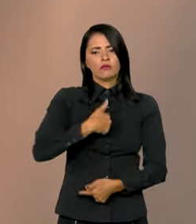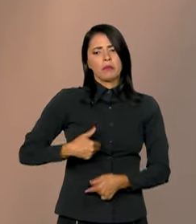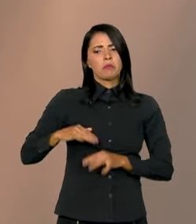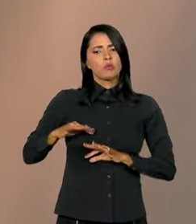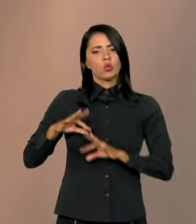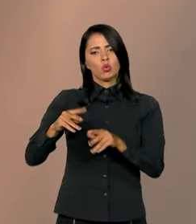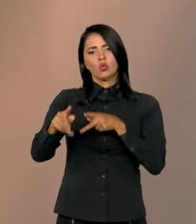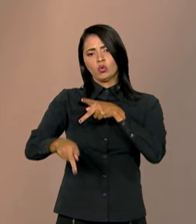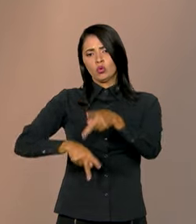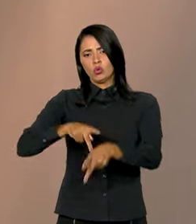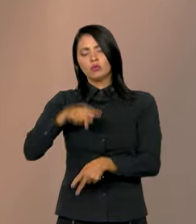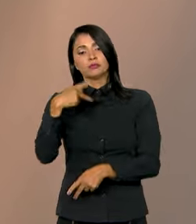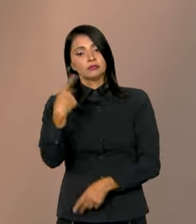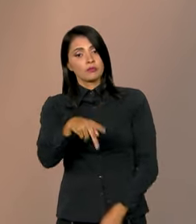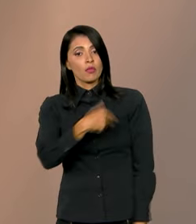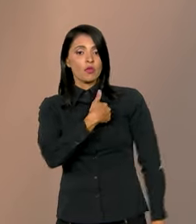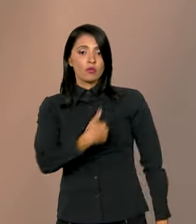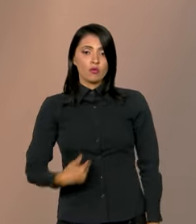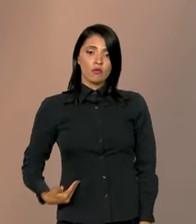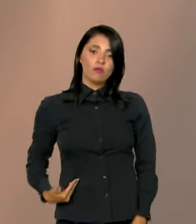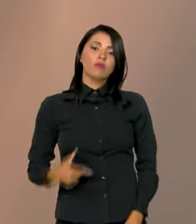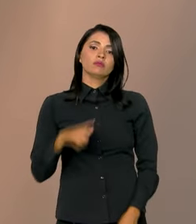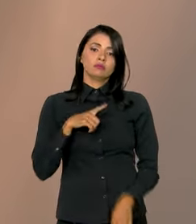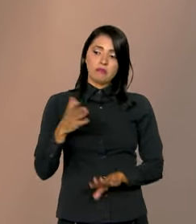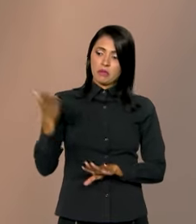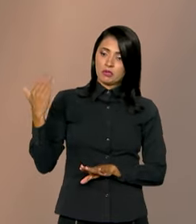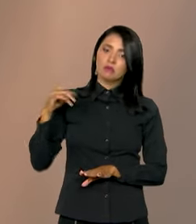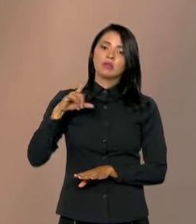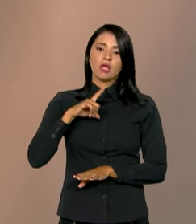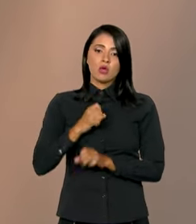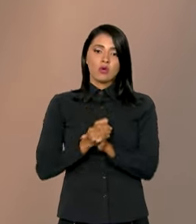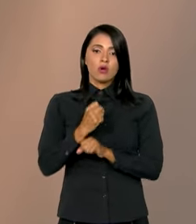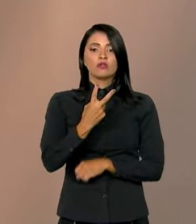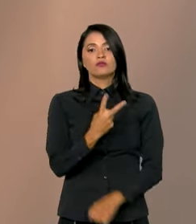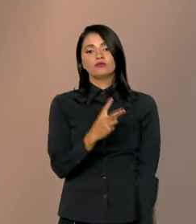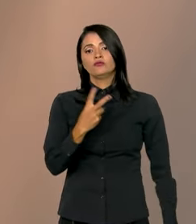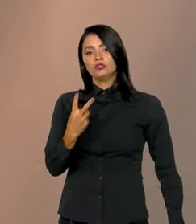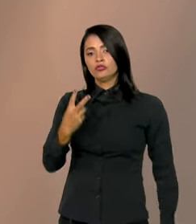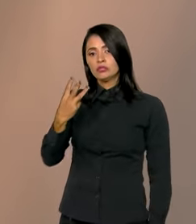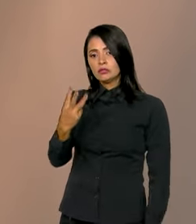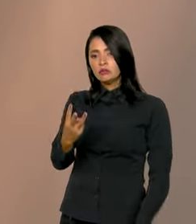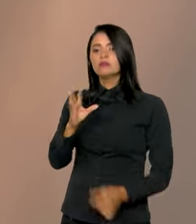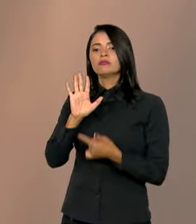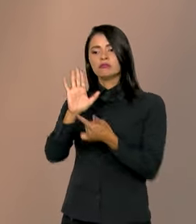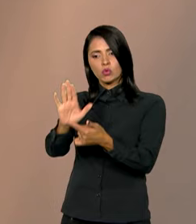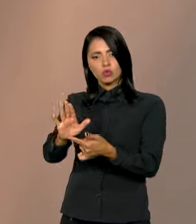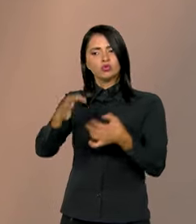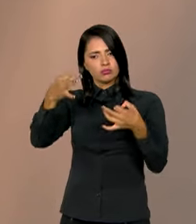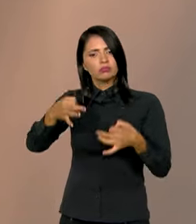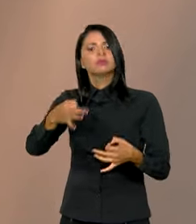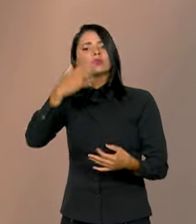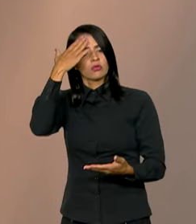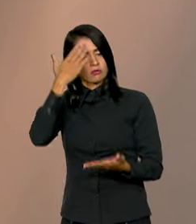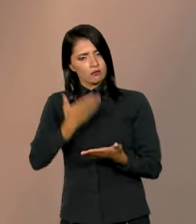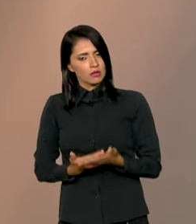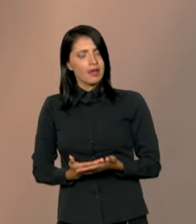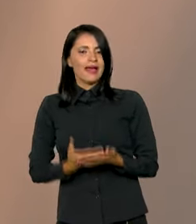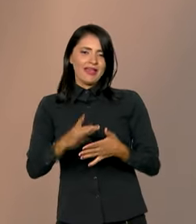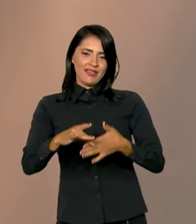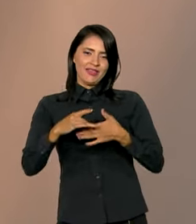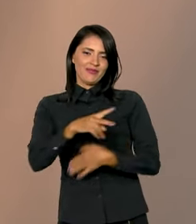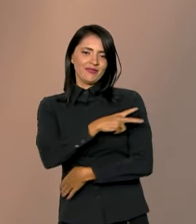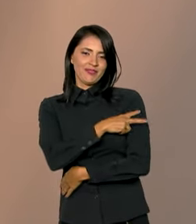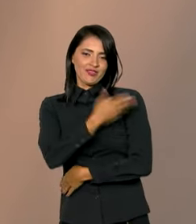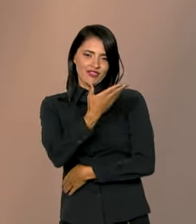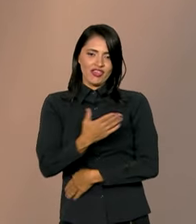todos. É um governo que tem passado e passou no ano de 2023 muita credibilidade e, no caso, chefiado pelo ministro